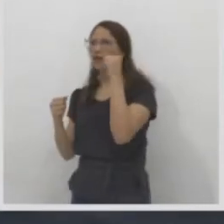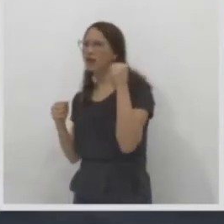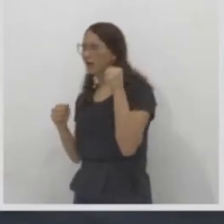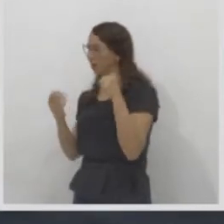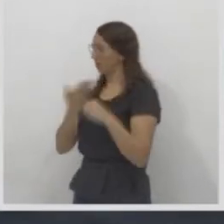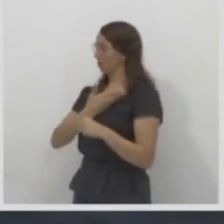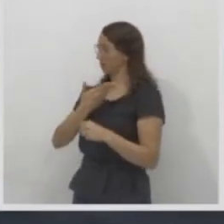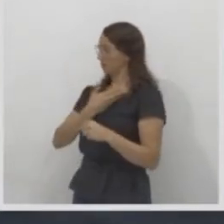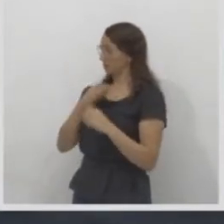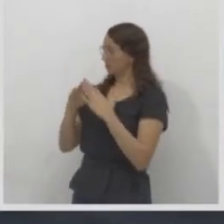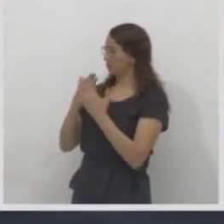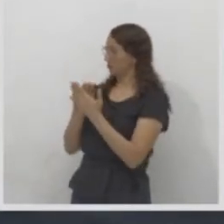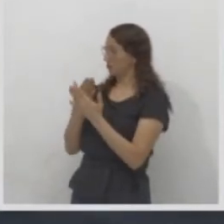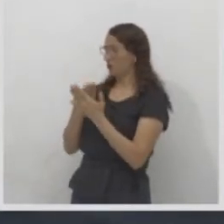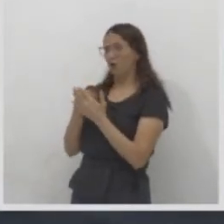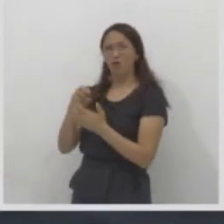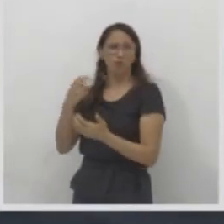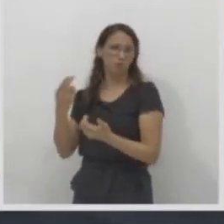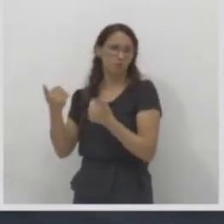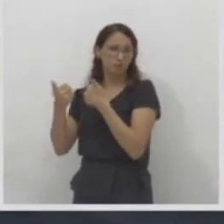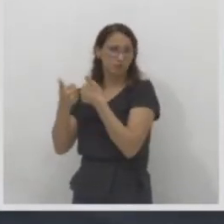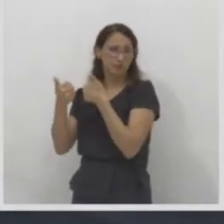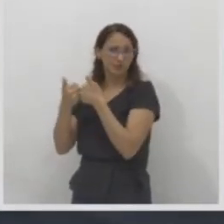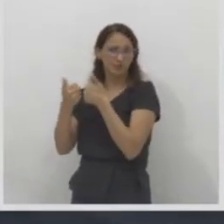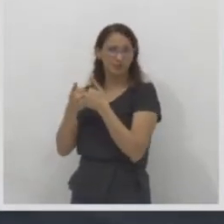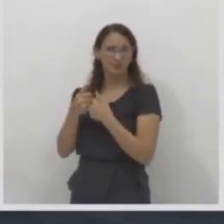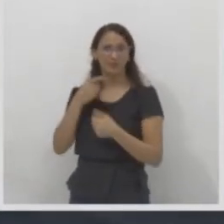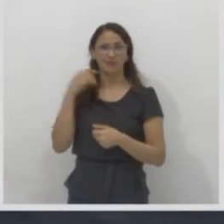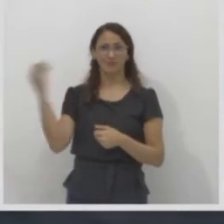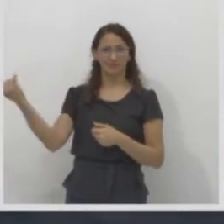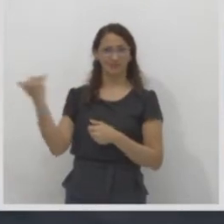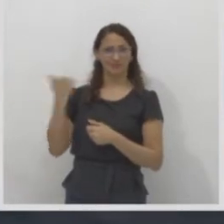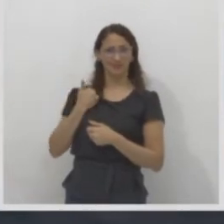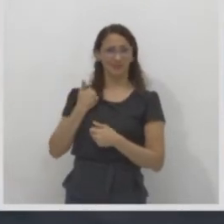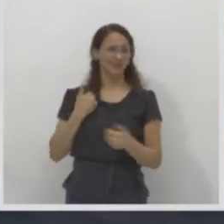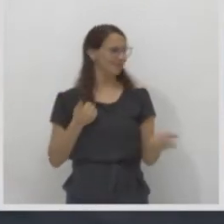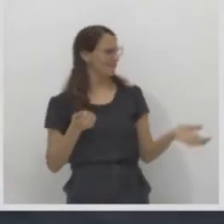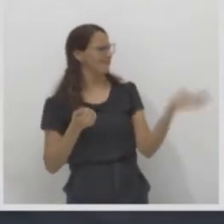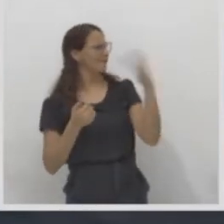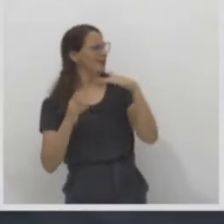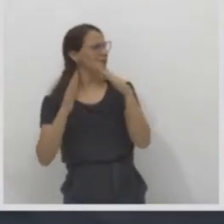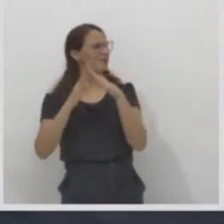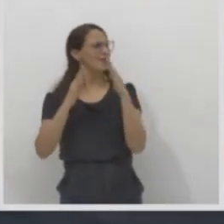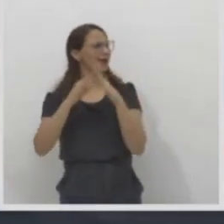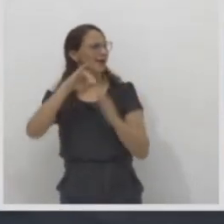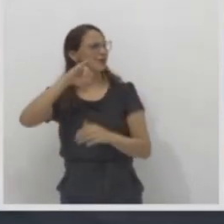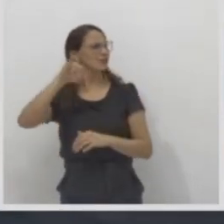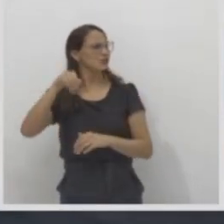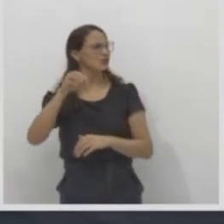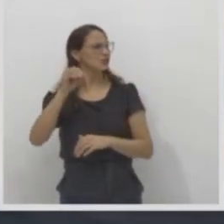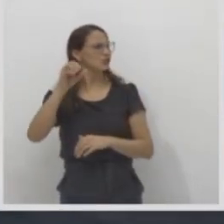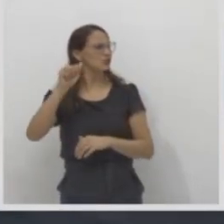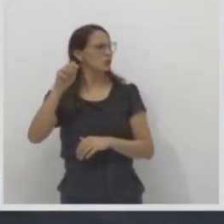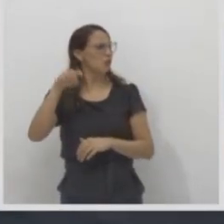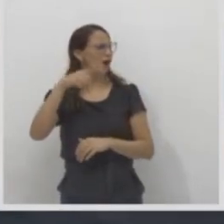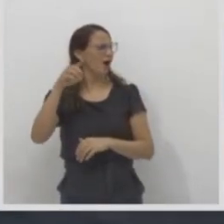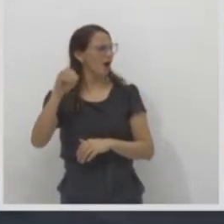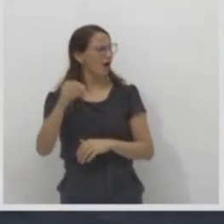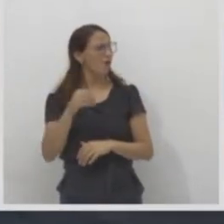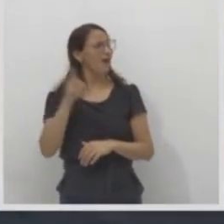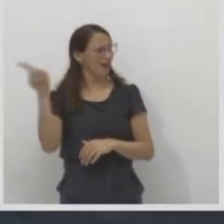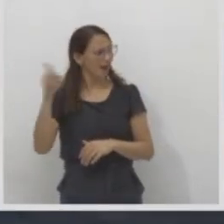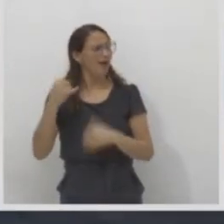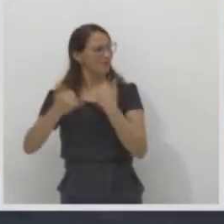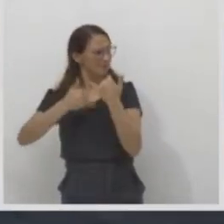fala, vamos para a casa do João. Lá na casa do João vai ter isso, isso, isso pra gente brincar. Não